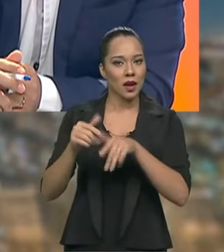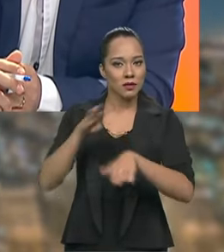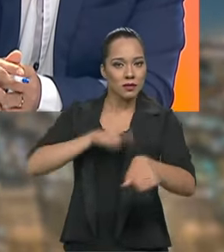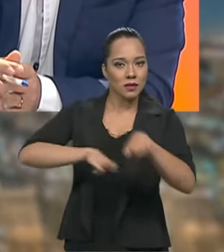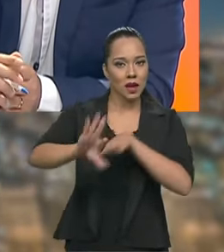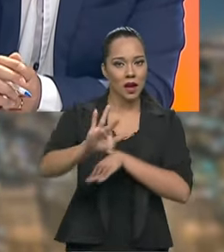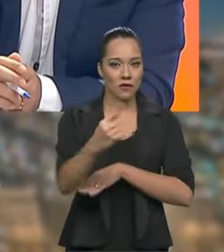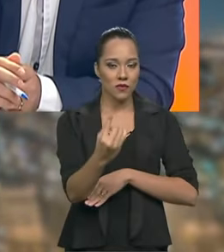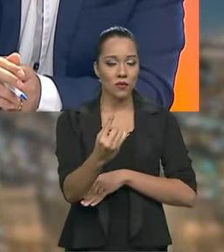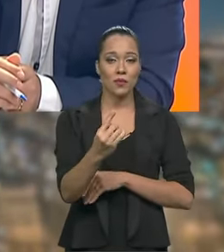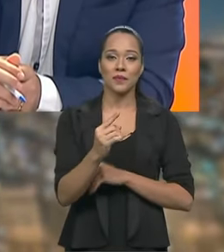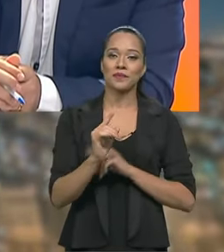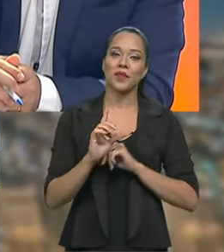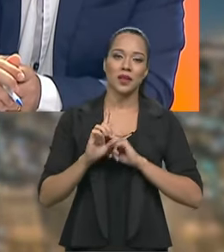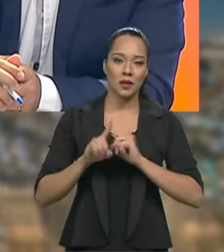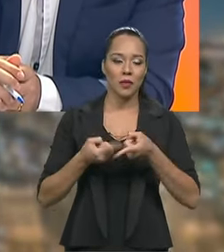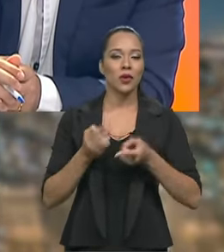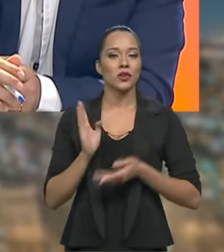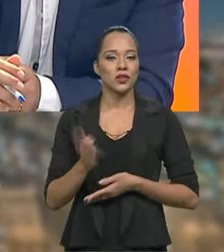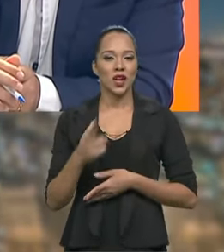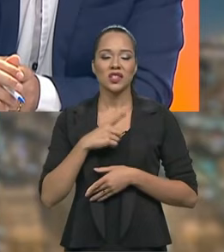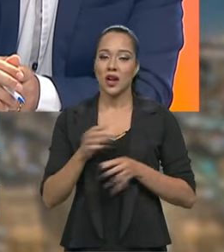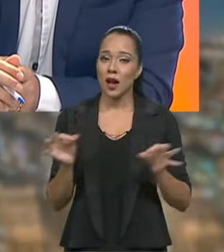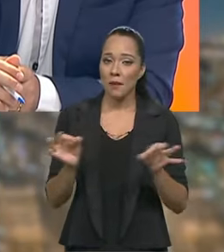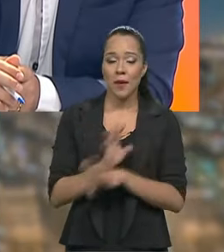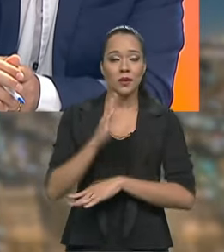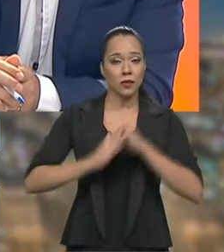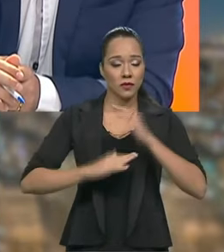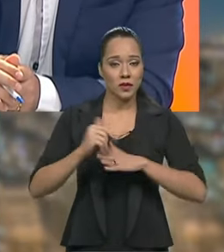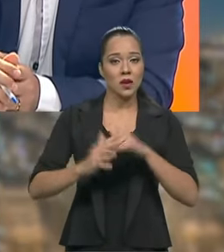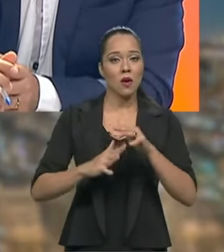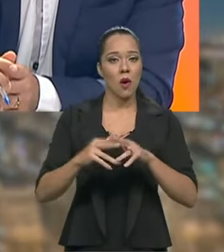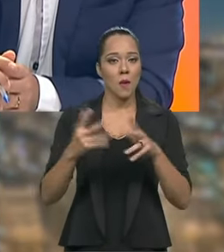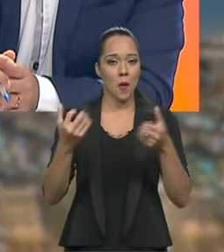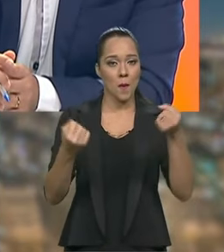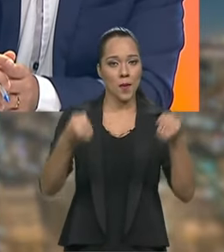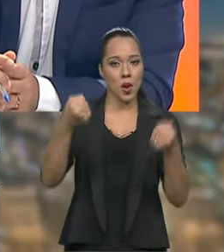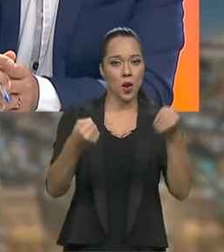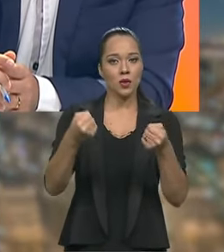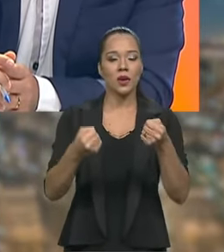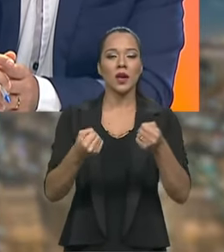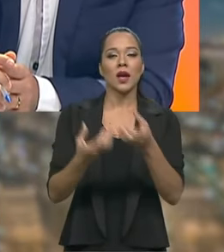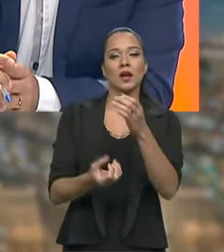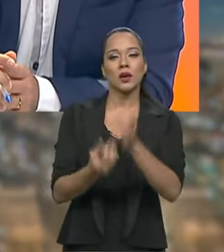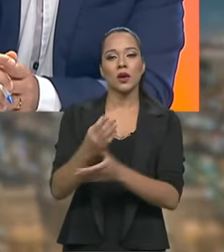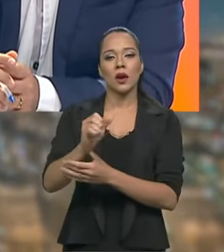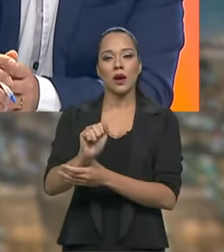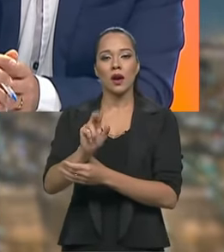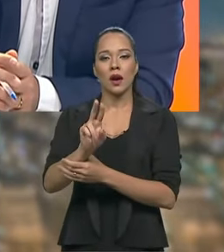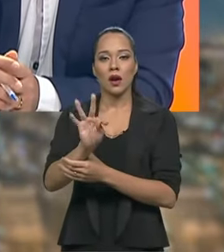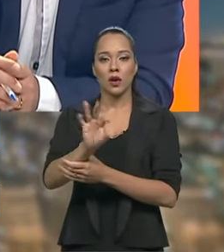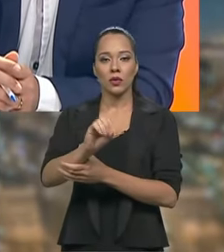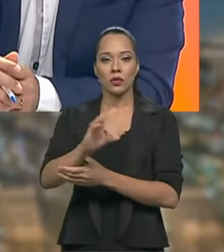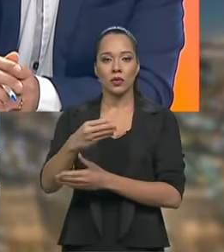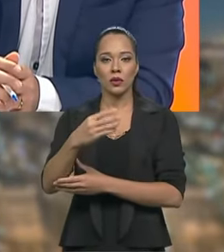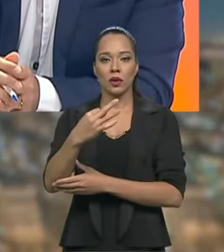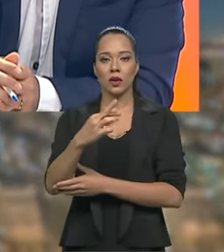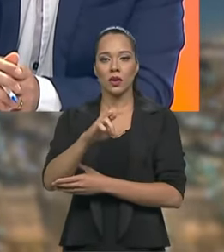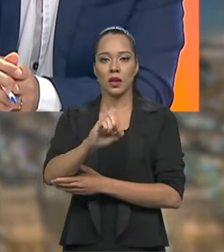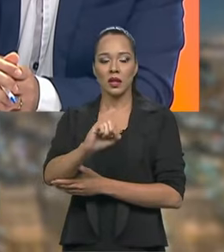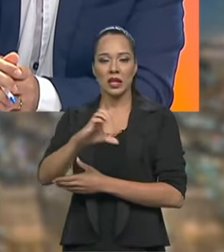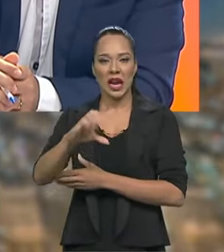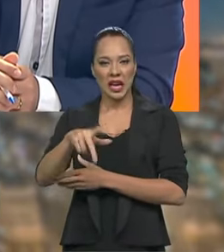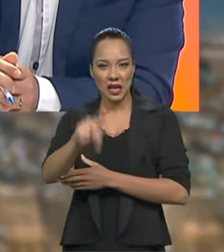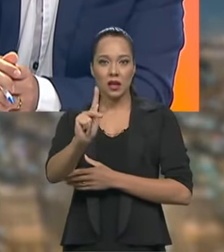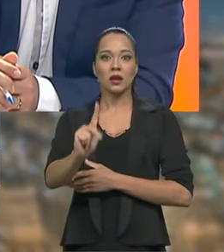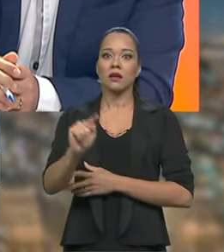ele mesmo contou aqui depois, já tinha encerrado a carreira como piloto, ele criou a Autotrack. E a Autotrack foi algo muito importante, ou